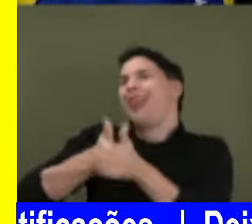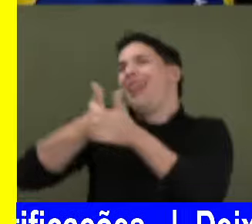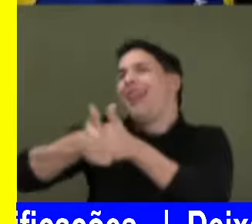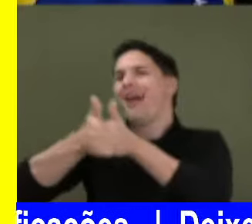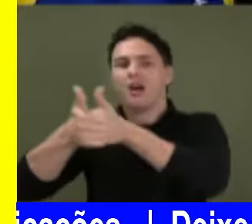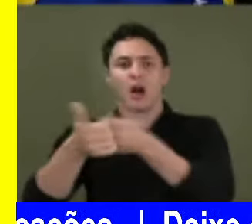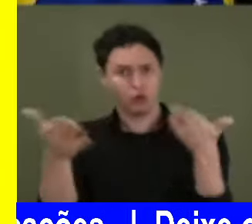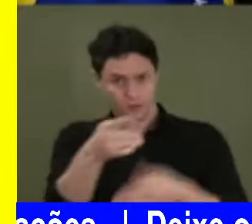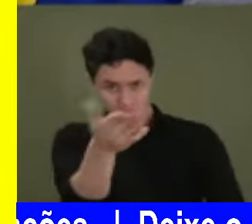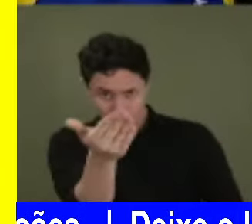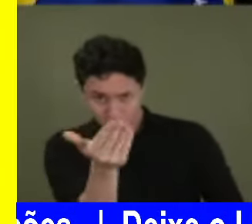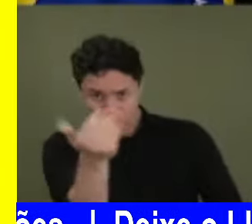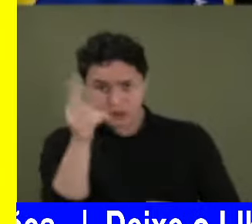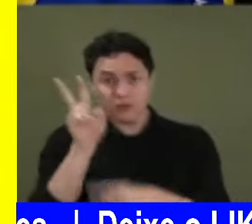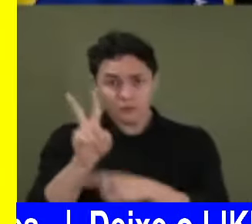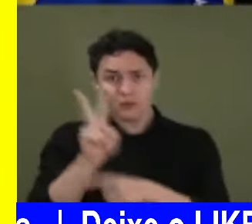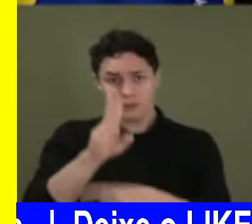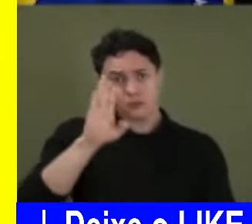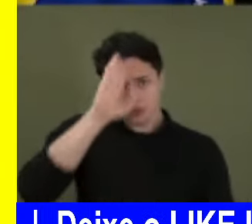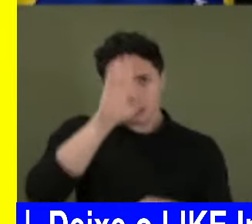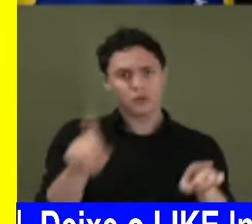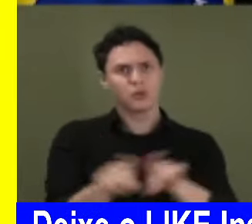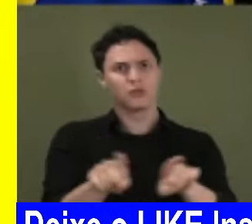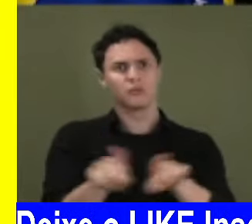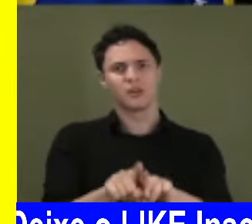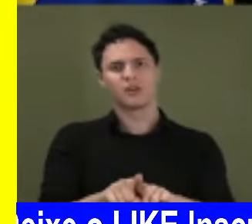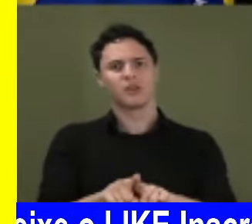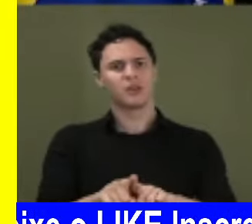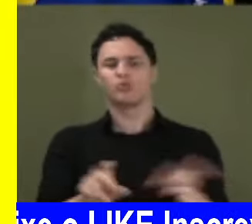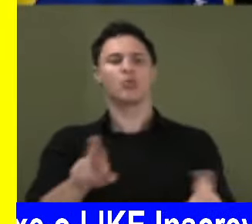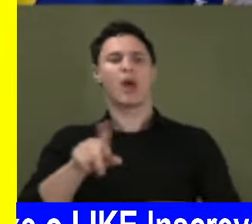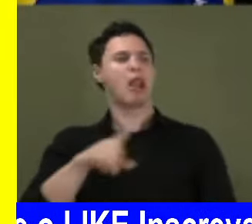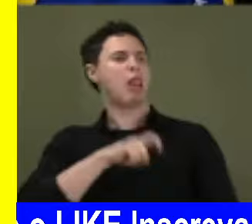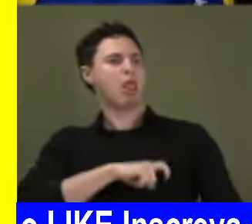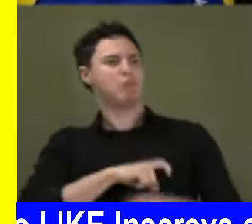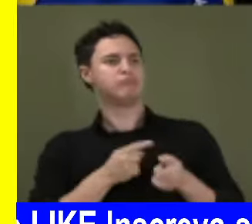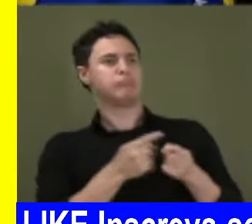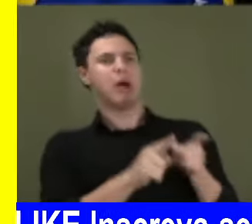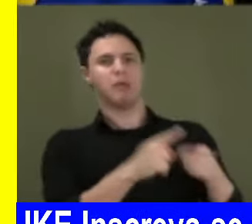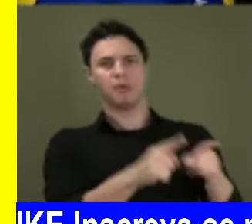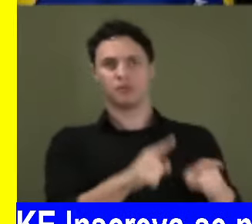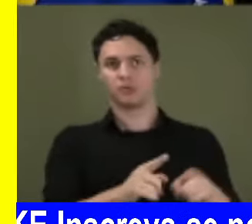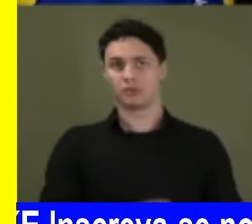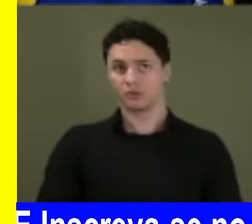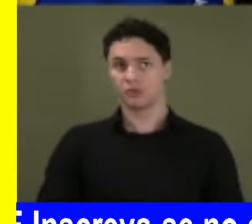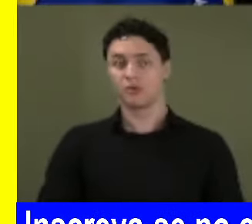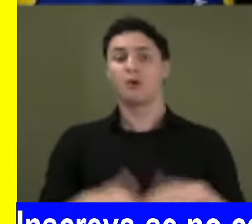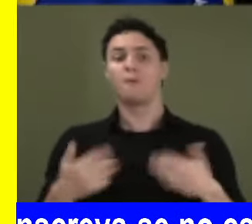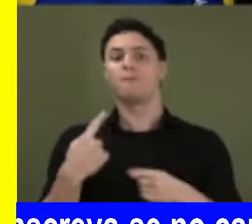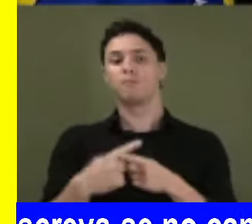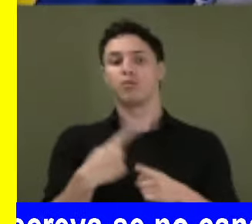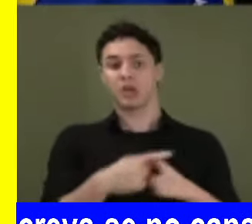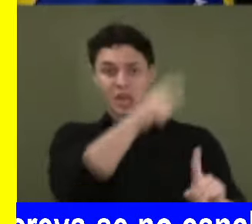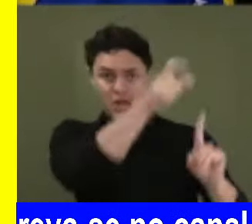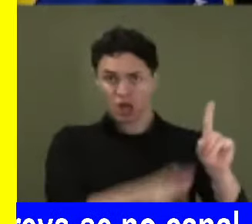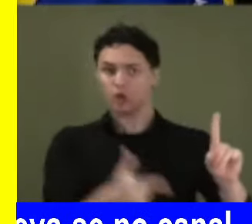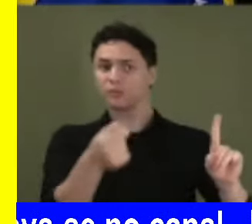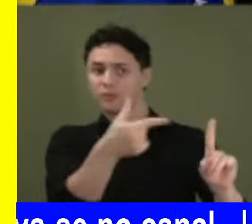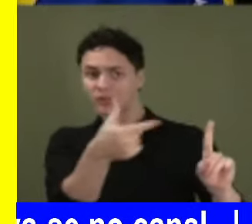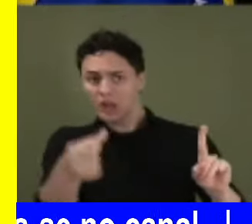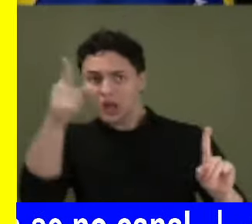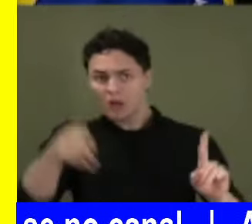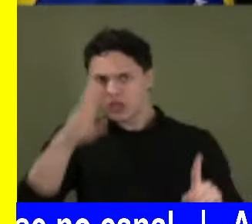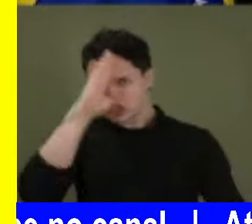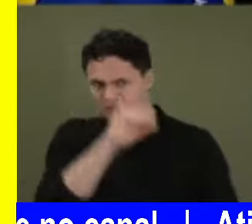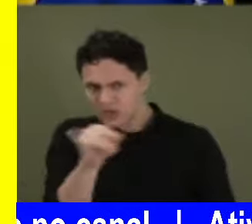para defender a honra do Bolsonaro. Vocês não vão fazer para te faria aqui com o ex-presidente Bolsonaro. Pois para ele, para mim, é o candidato de 2026. Se vocês estão